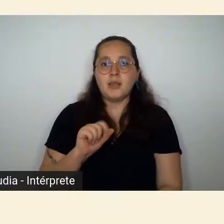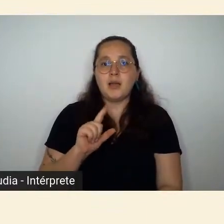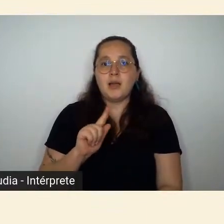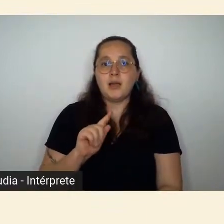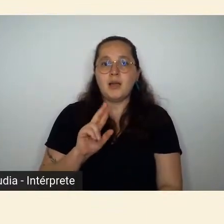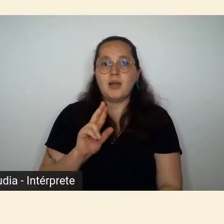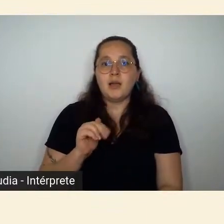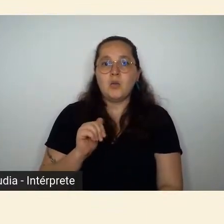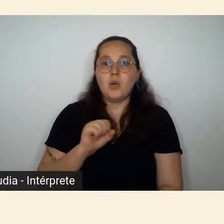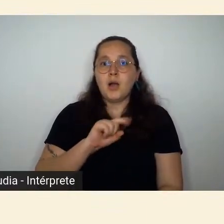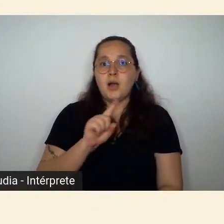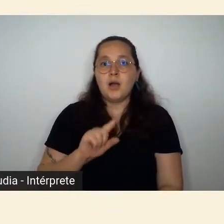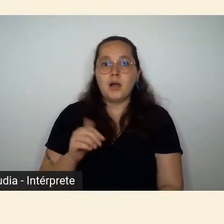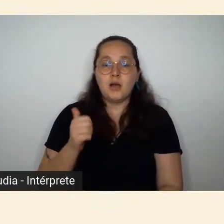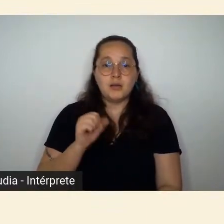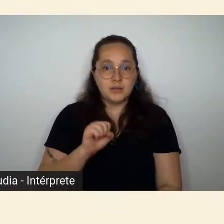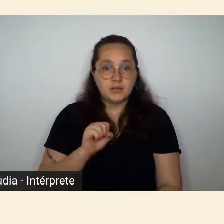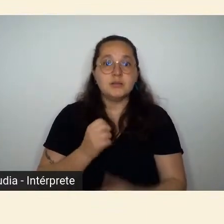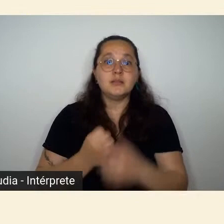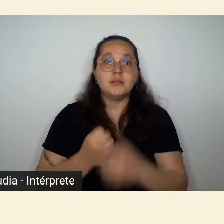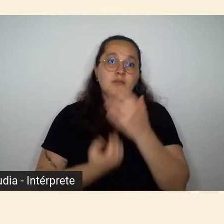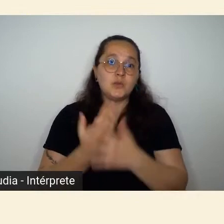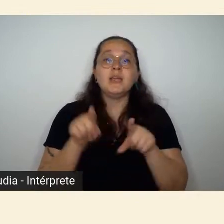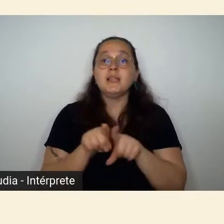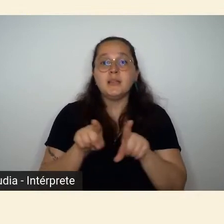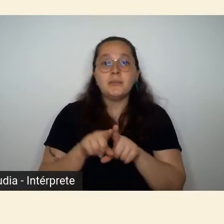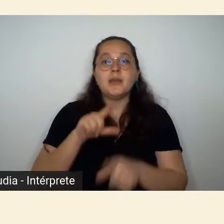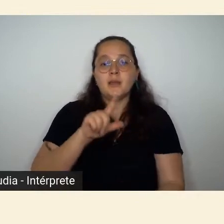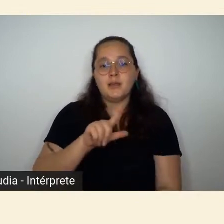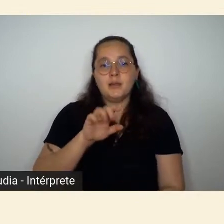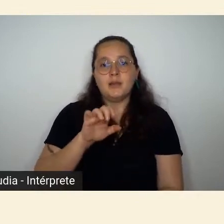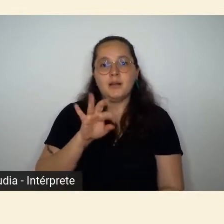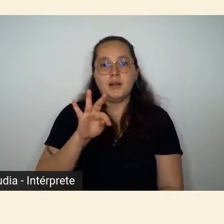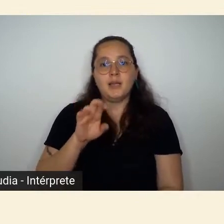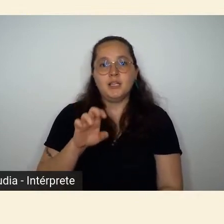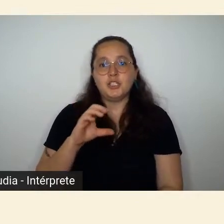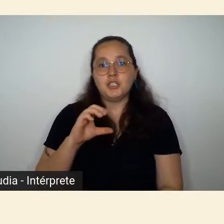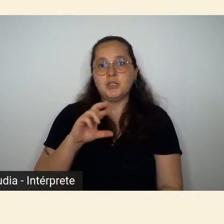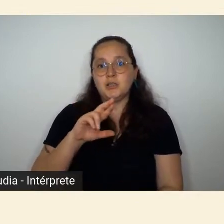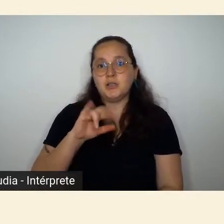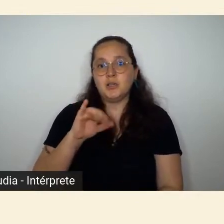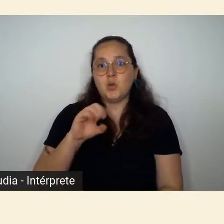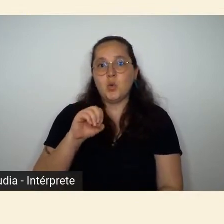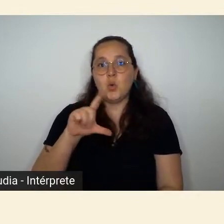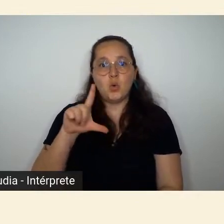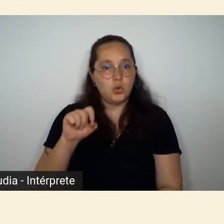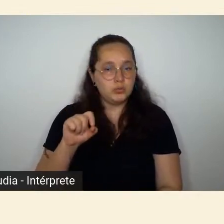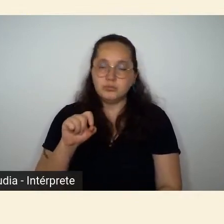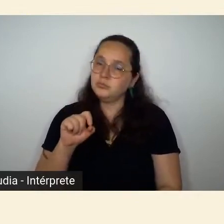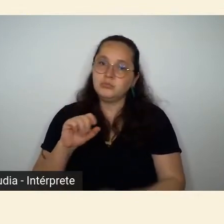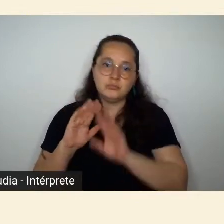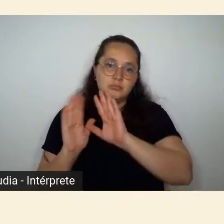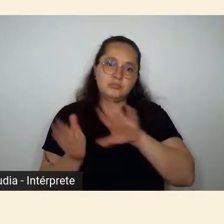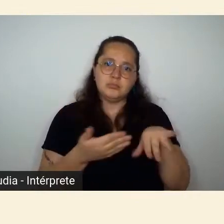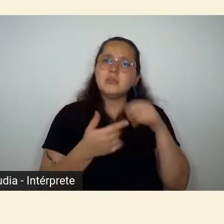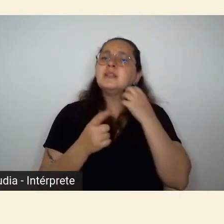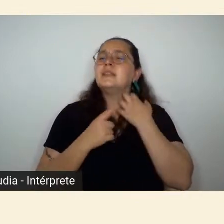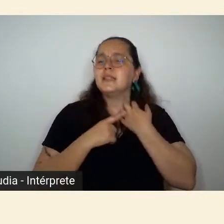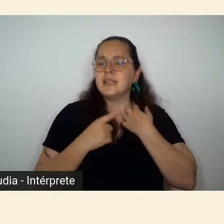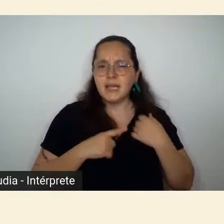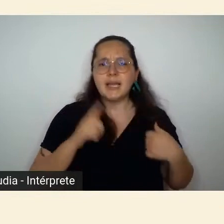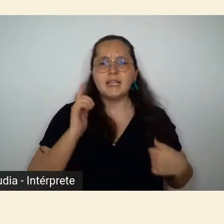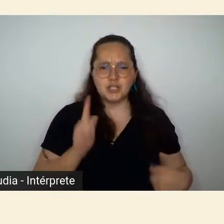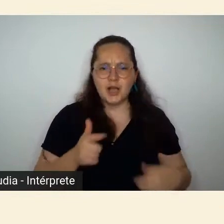e nem da Turma do Leite Crioulo, que veio alguns anos depois. Sobre esses tópicos, há excelentes estudos,